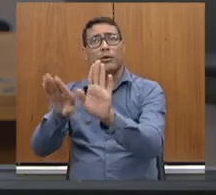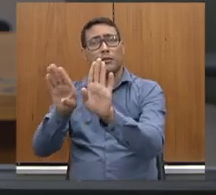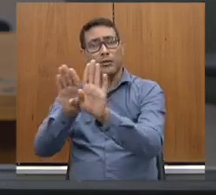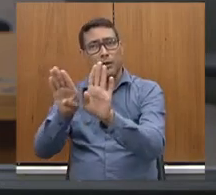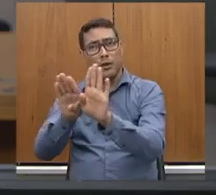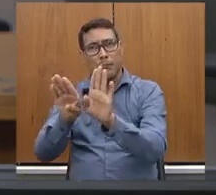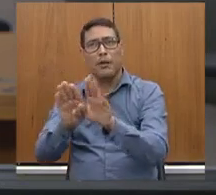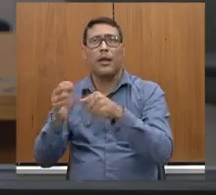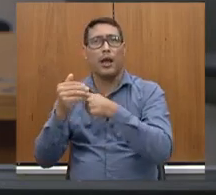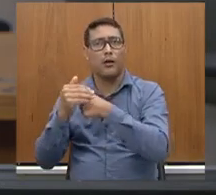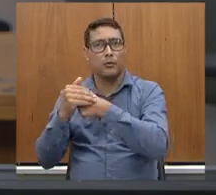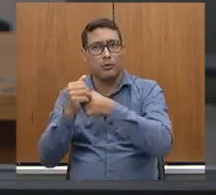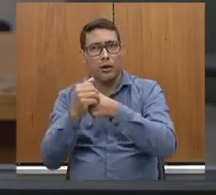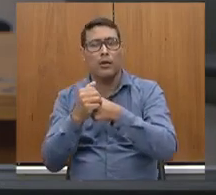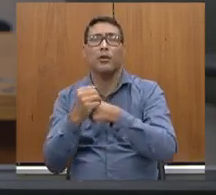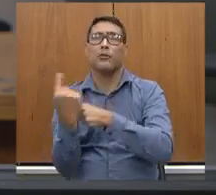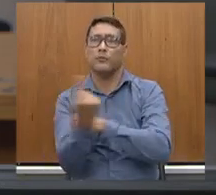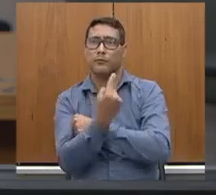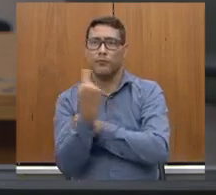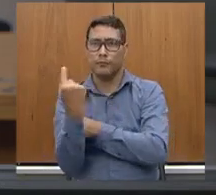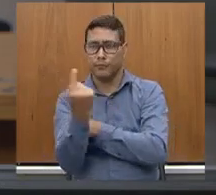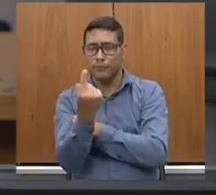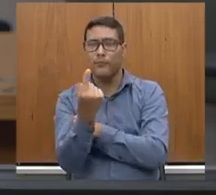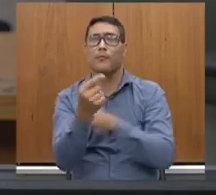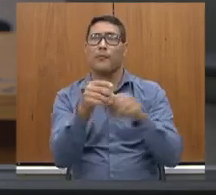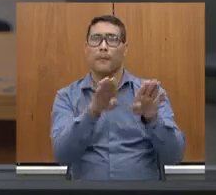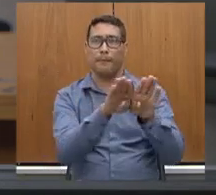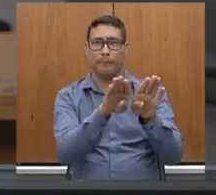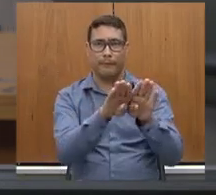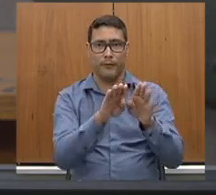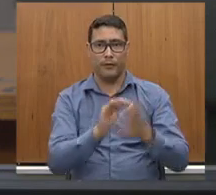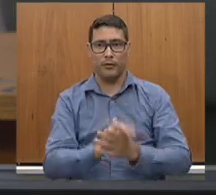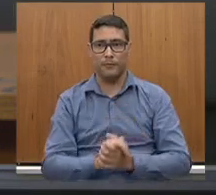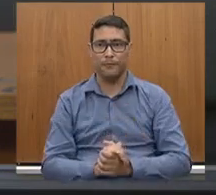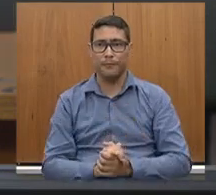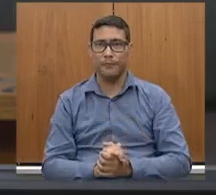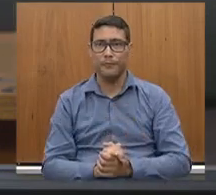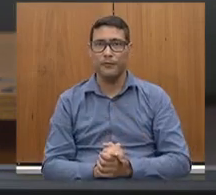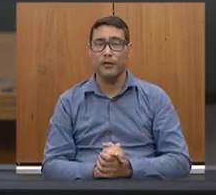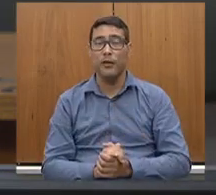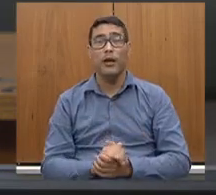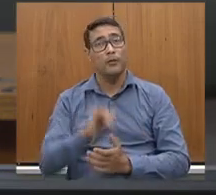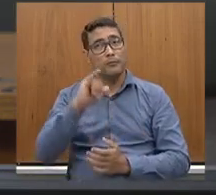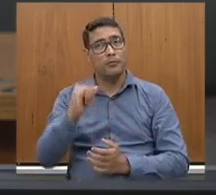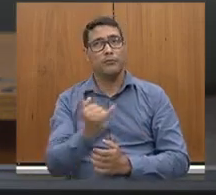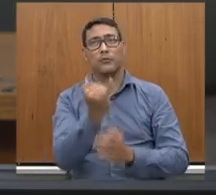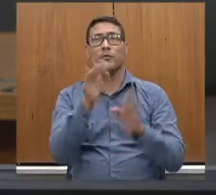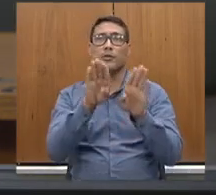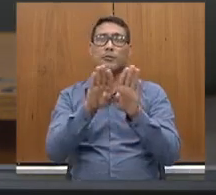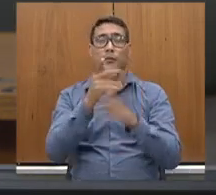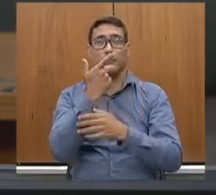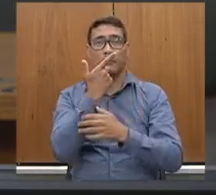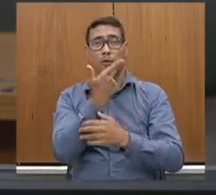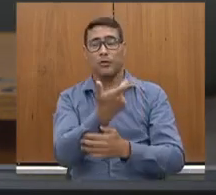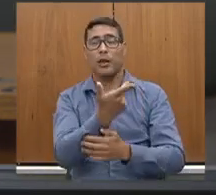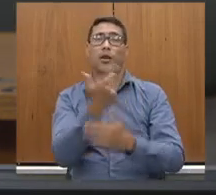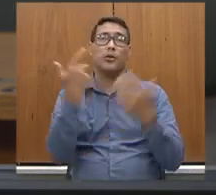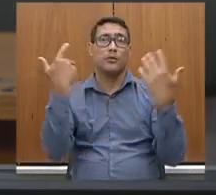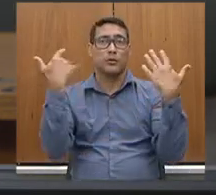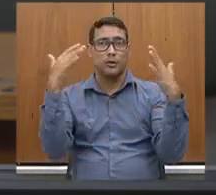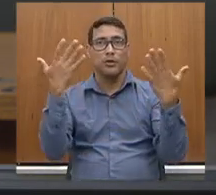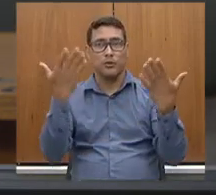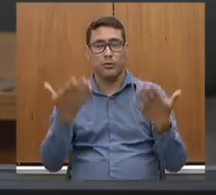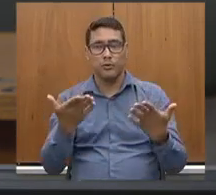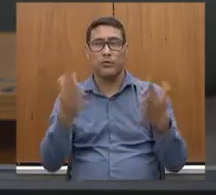do senhor e todos os demais colegas aqui. E eu aproveito para anunciar aqui, primeiro, desejar a todos um